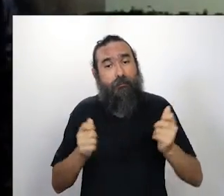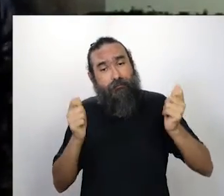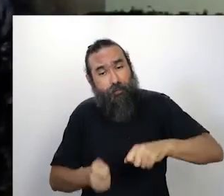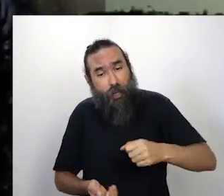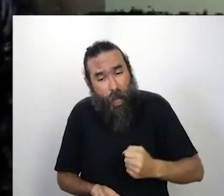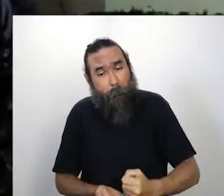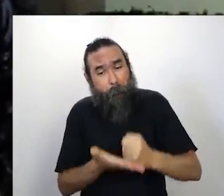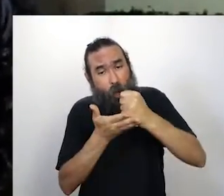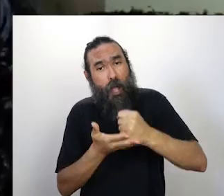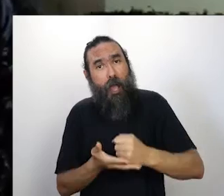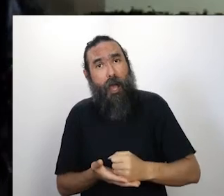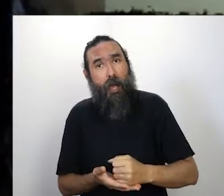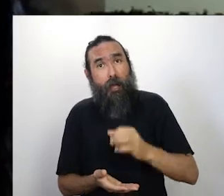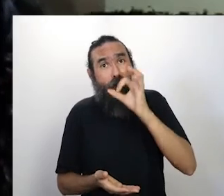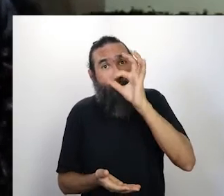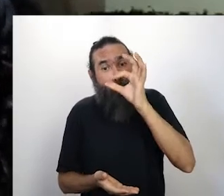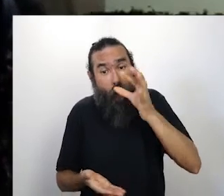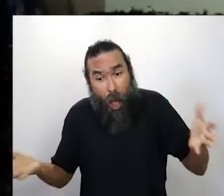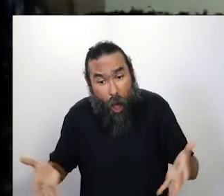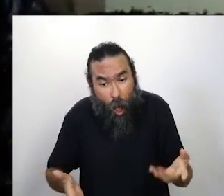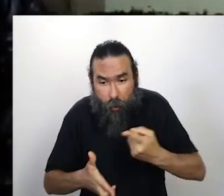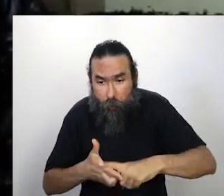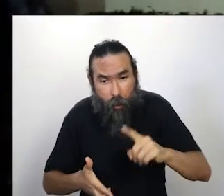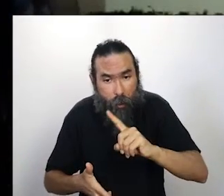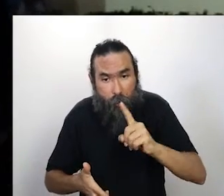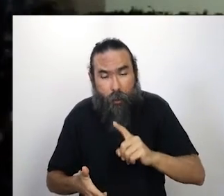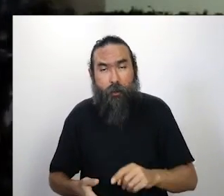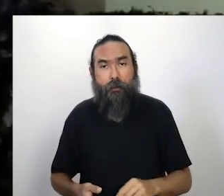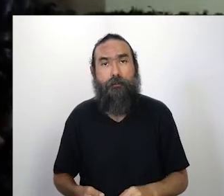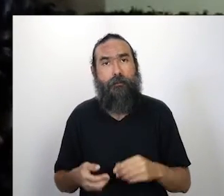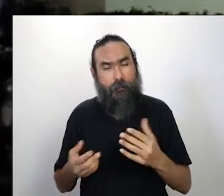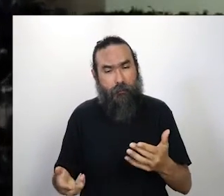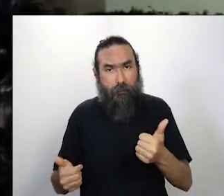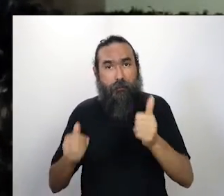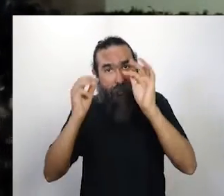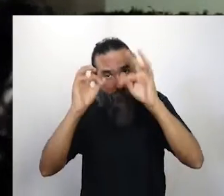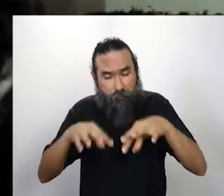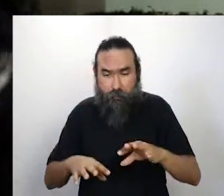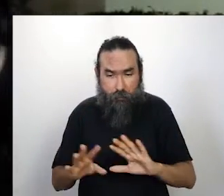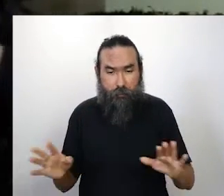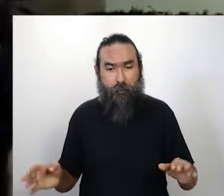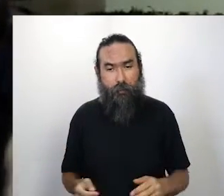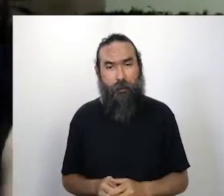somente com a pandemia. E acho que é isso, para me alongar e a gente volta a conversar.